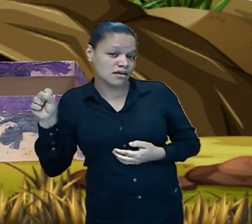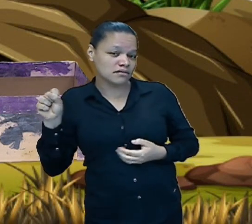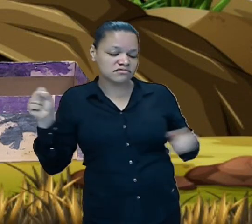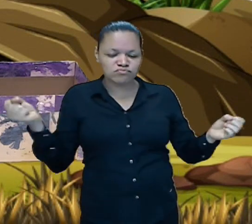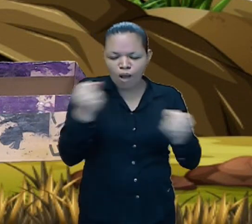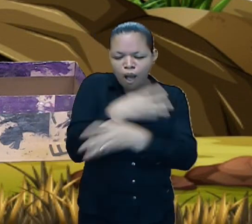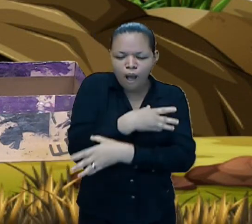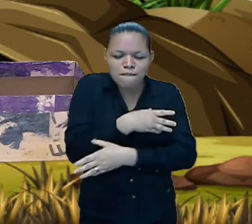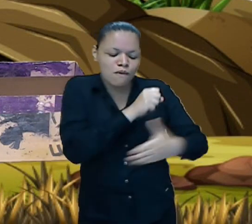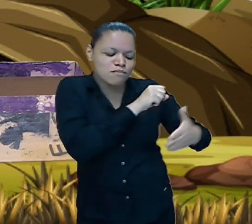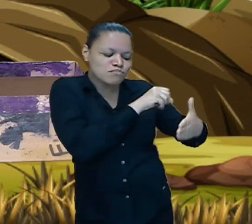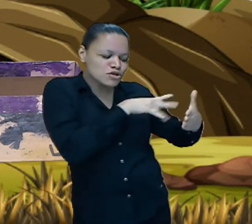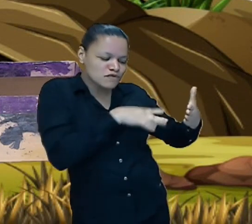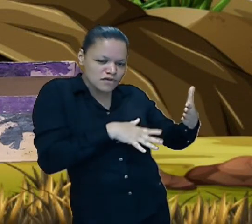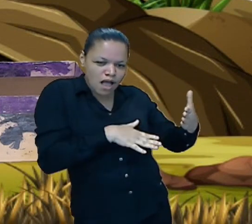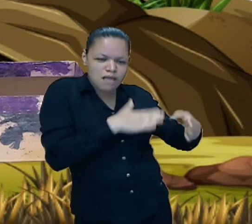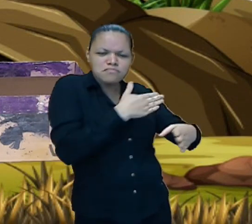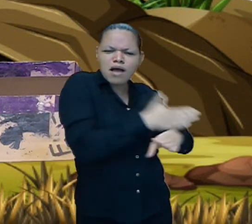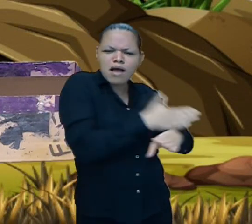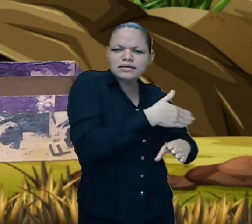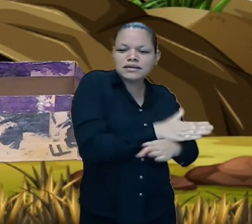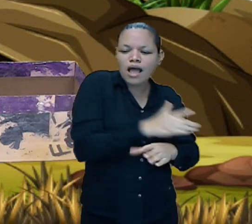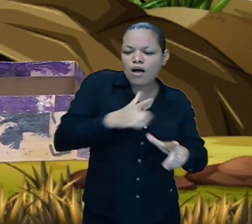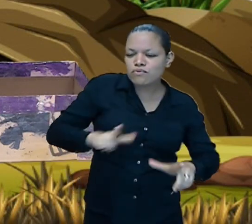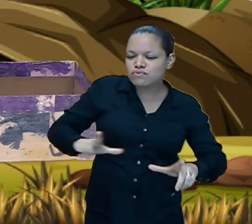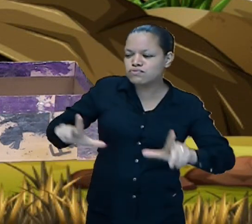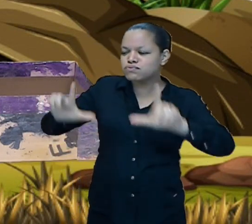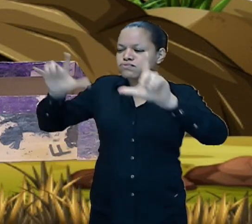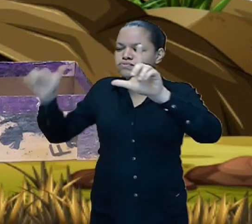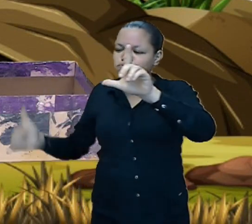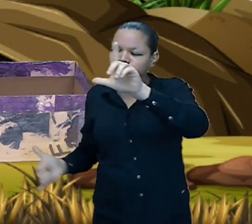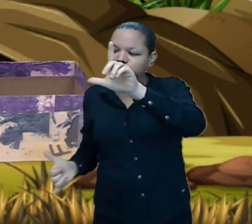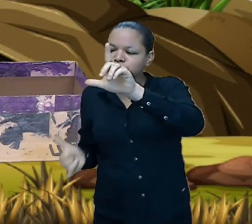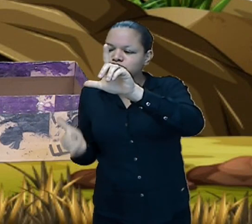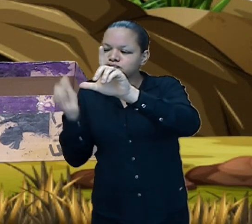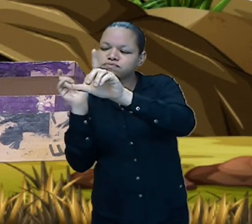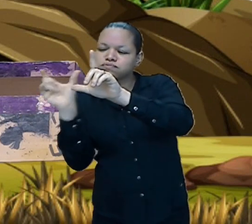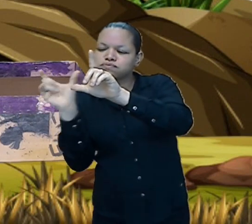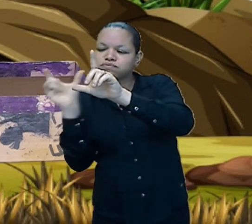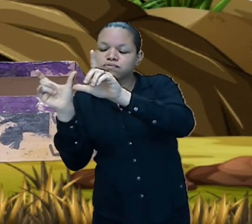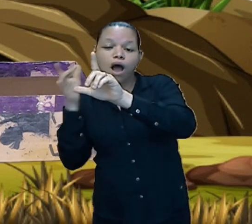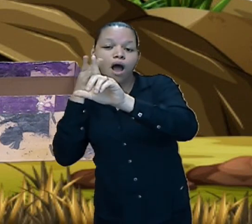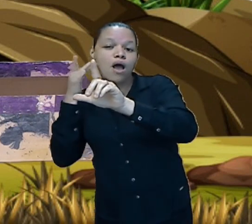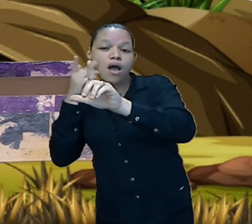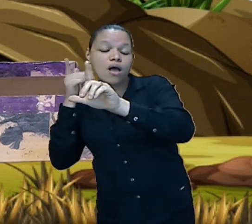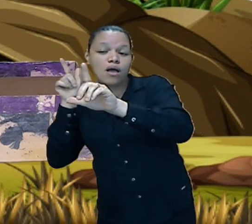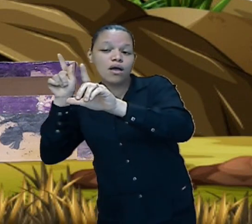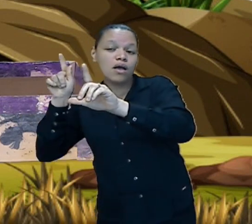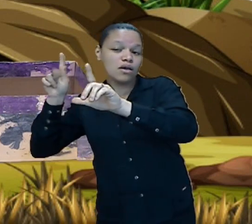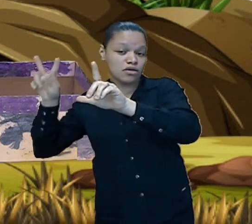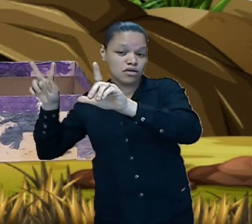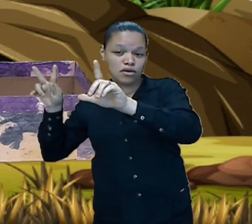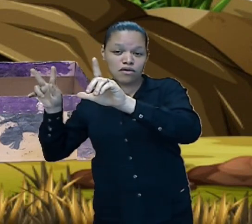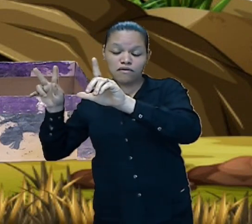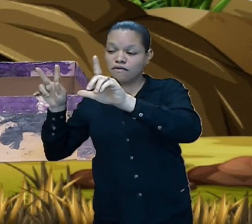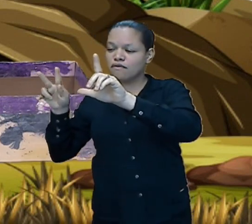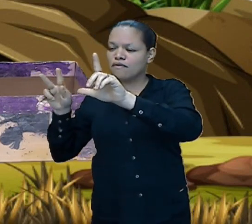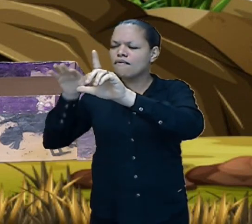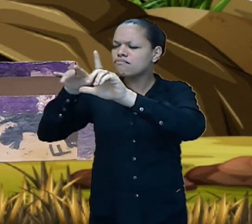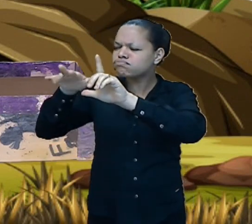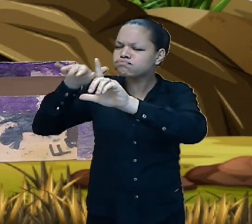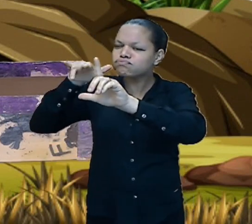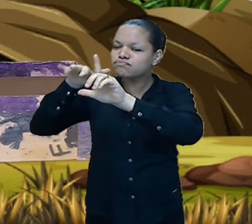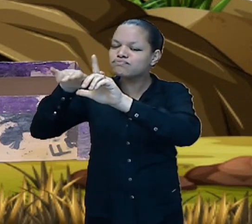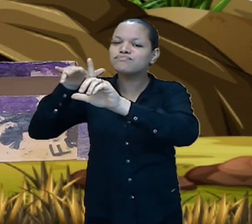para acessar nossas atividades na plataforma SMEDGV é só apontar a câmera do seu celular